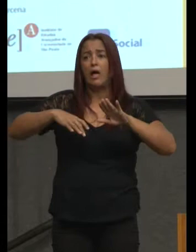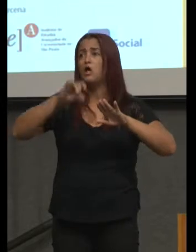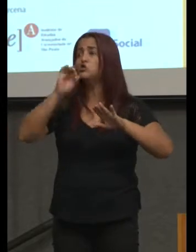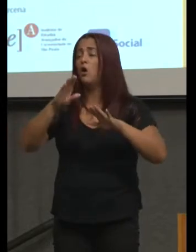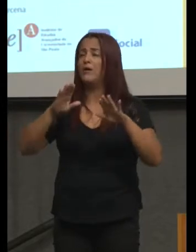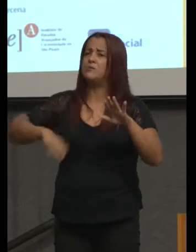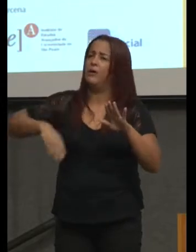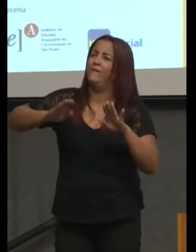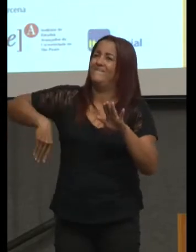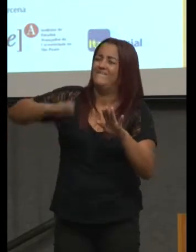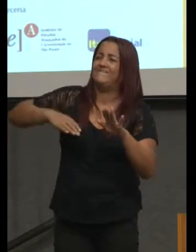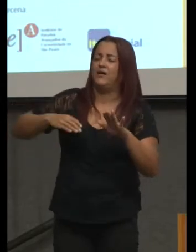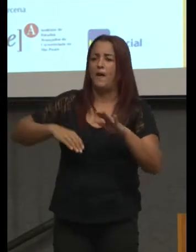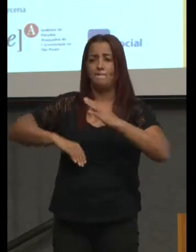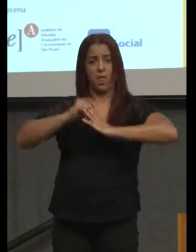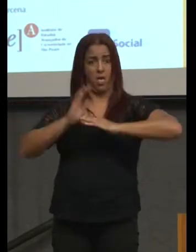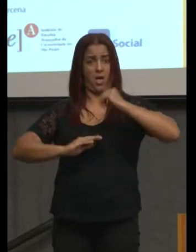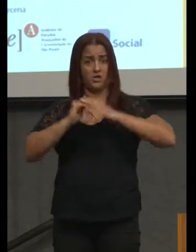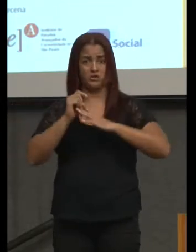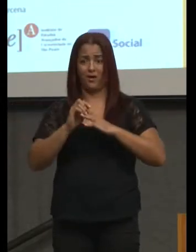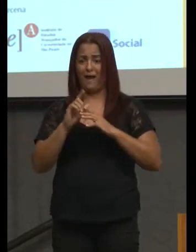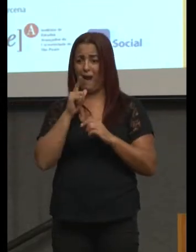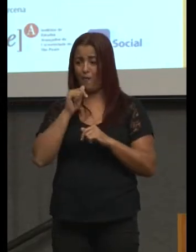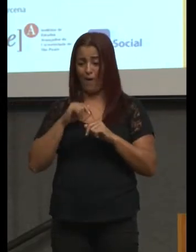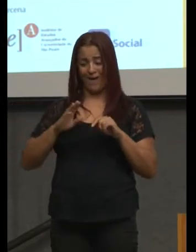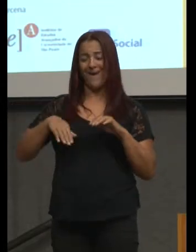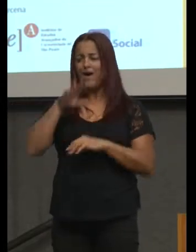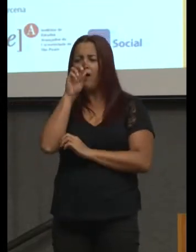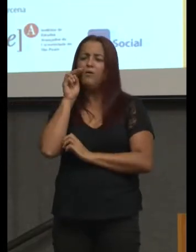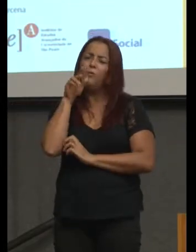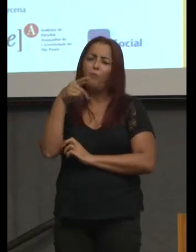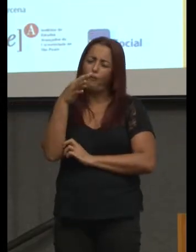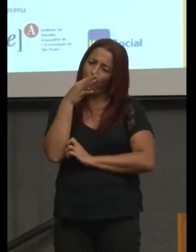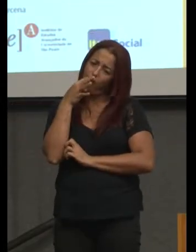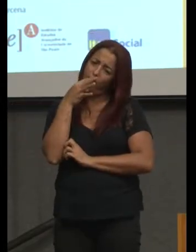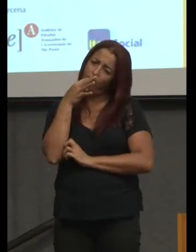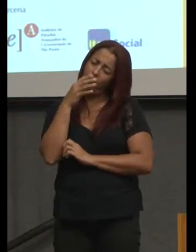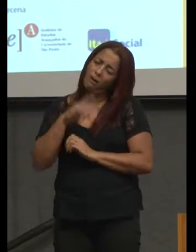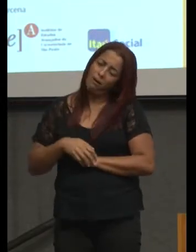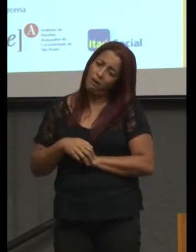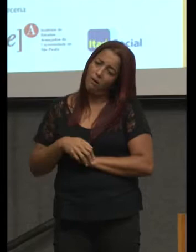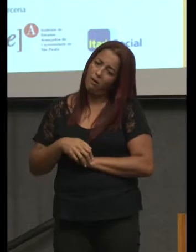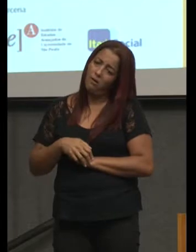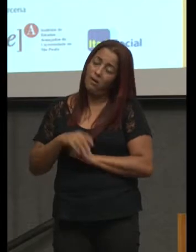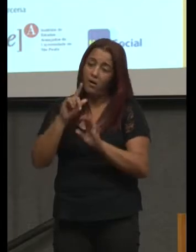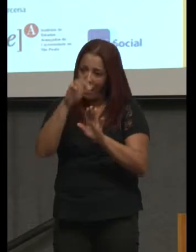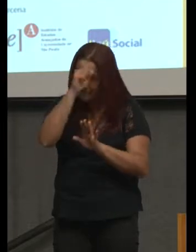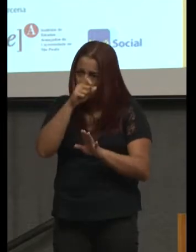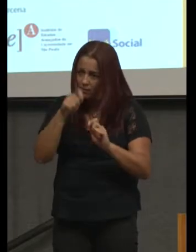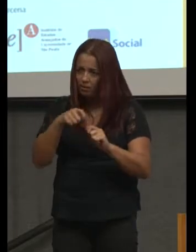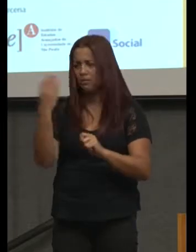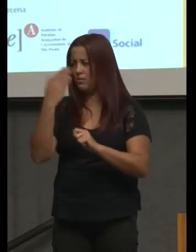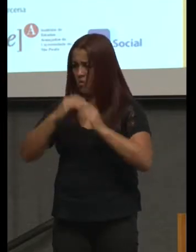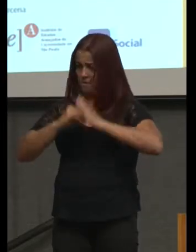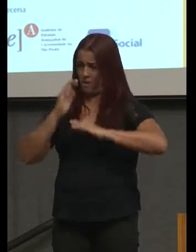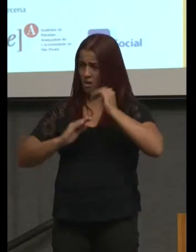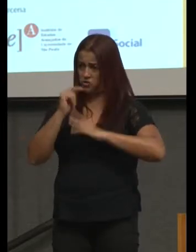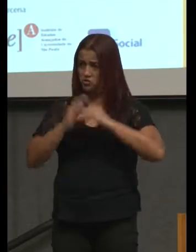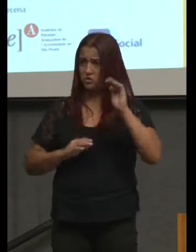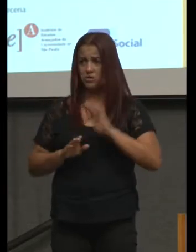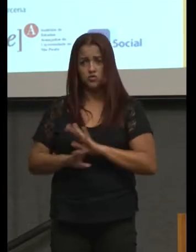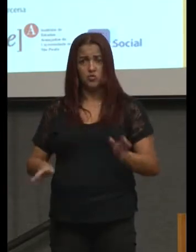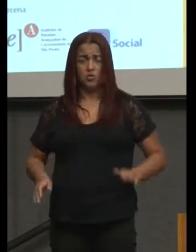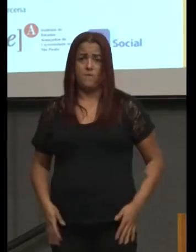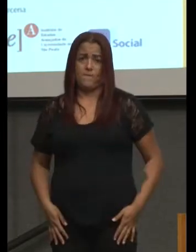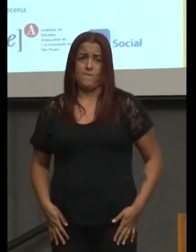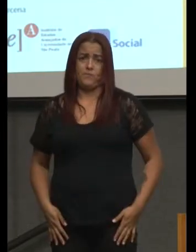não tem jeito de nadar sem pular na água. Ora, como é que a gente aprende a autonomia se você não